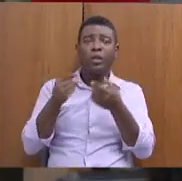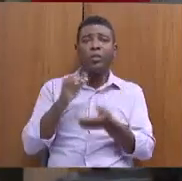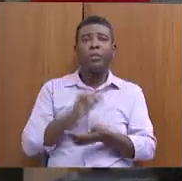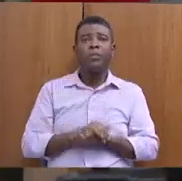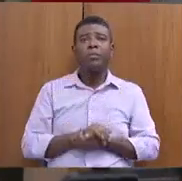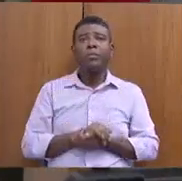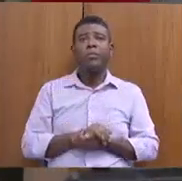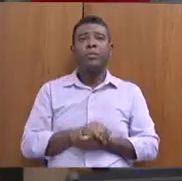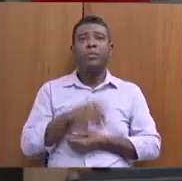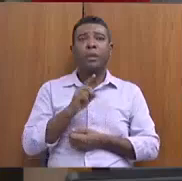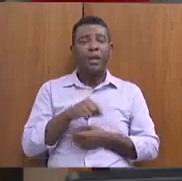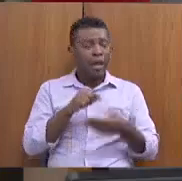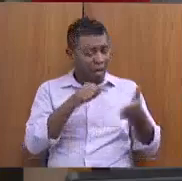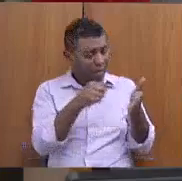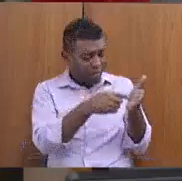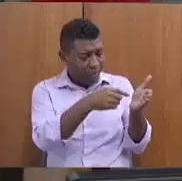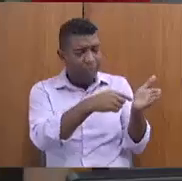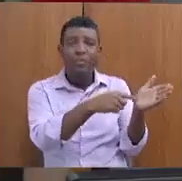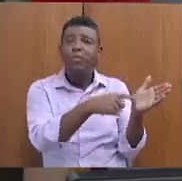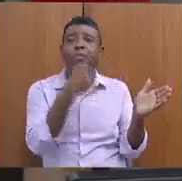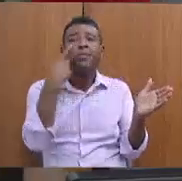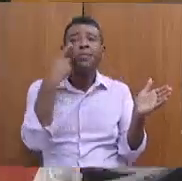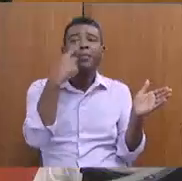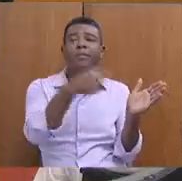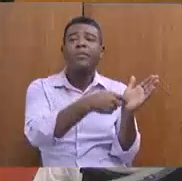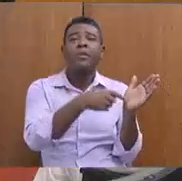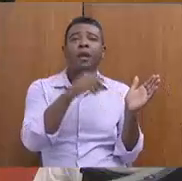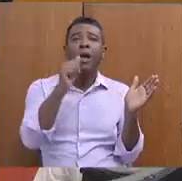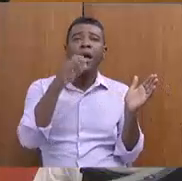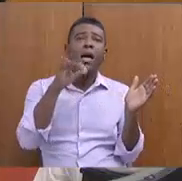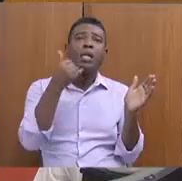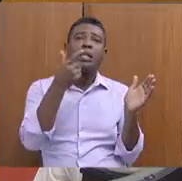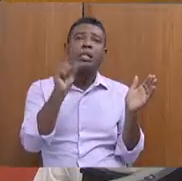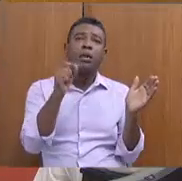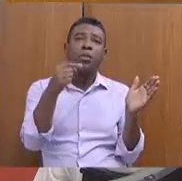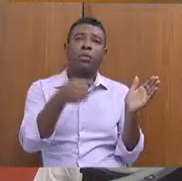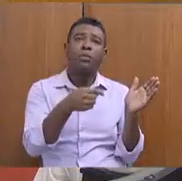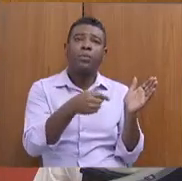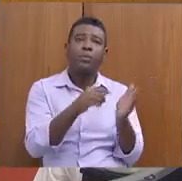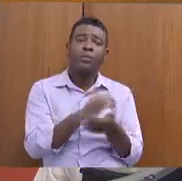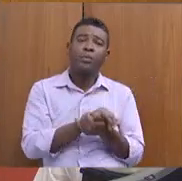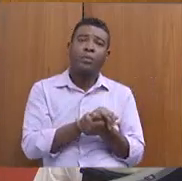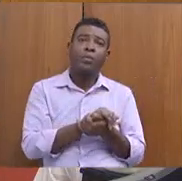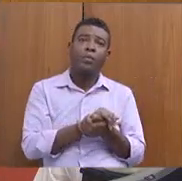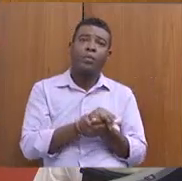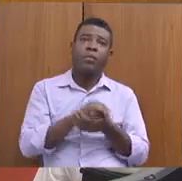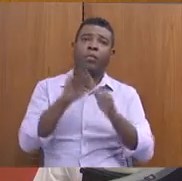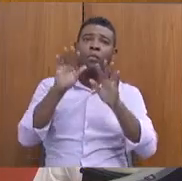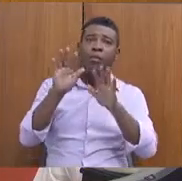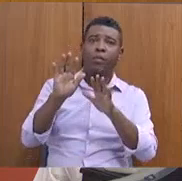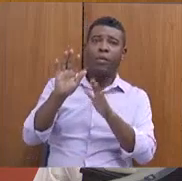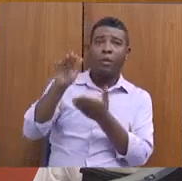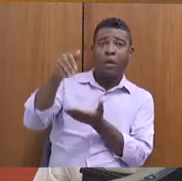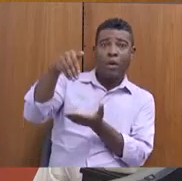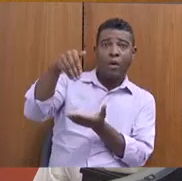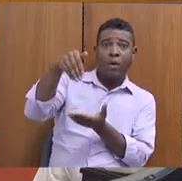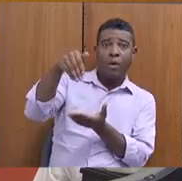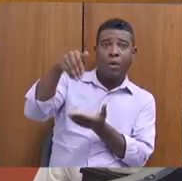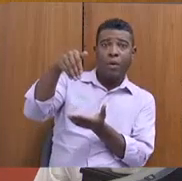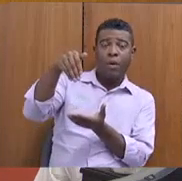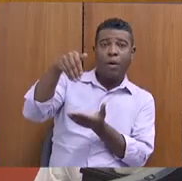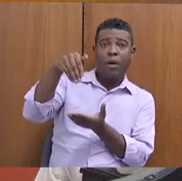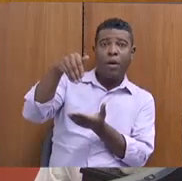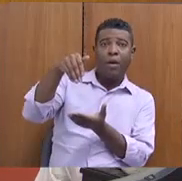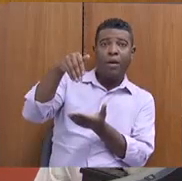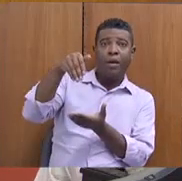Essa ação. Promoção. É. E a última pergunta. Posso